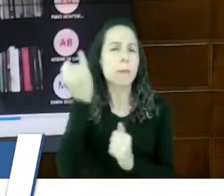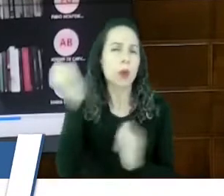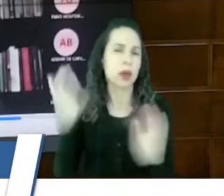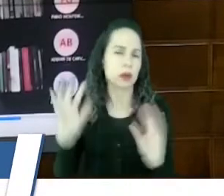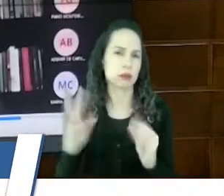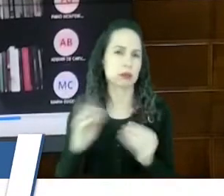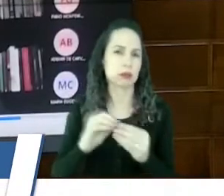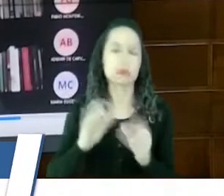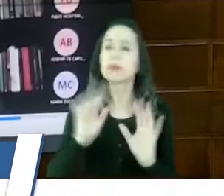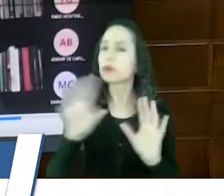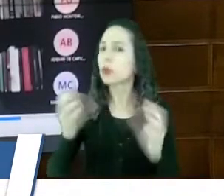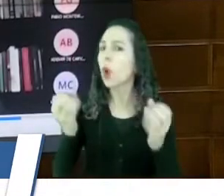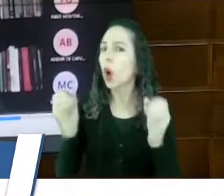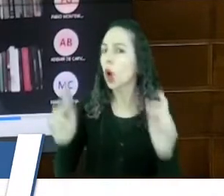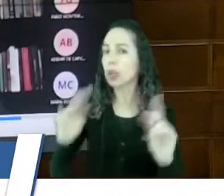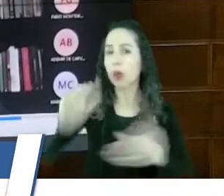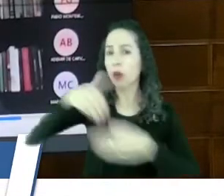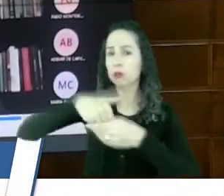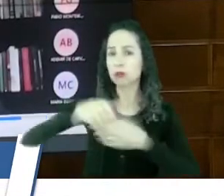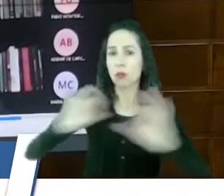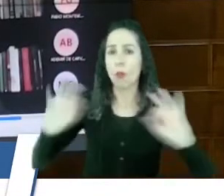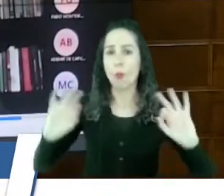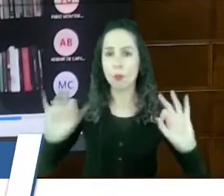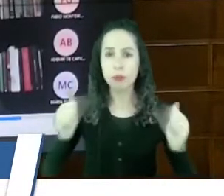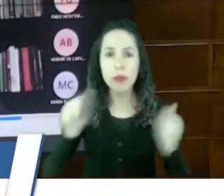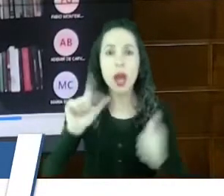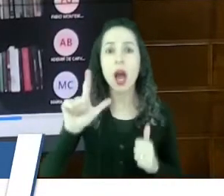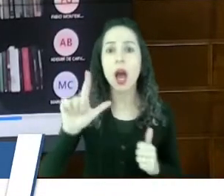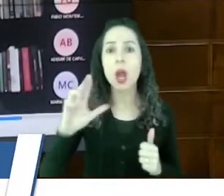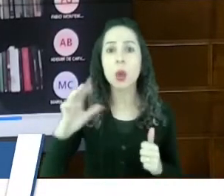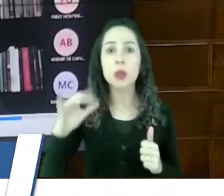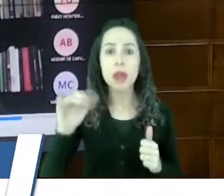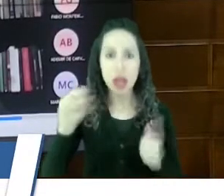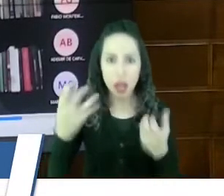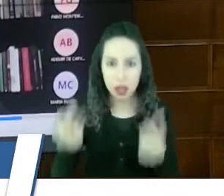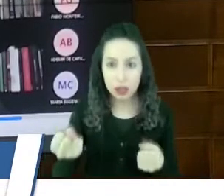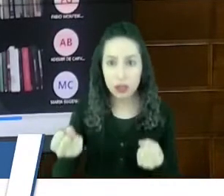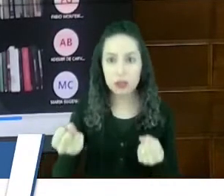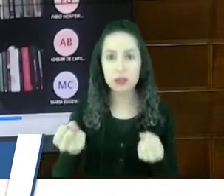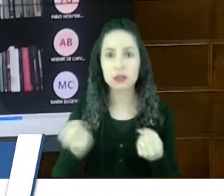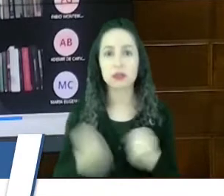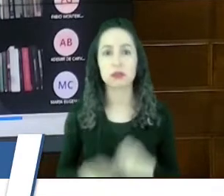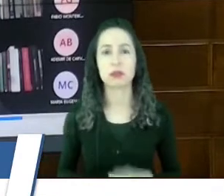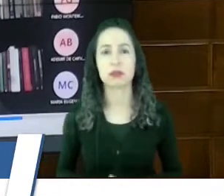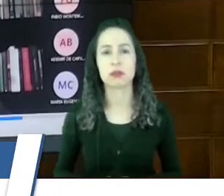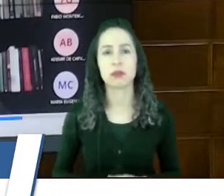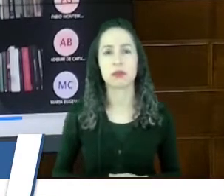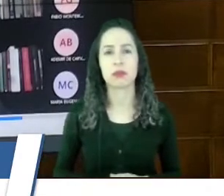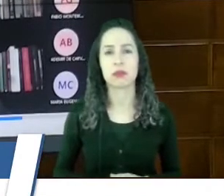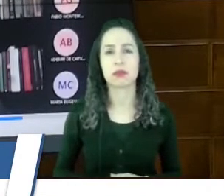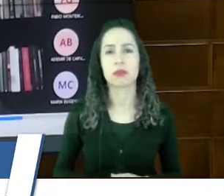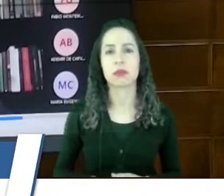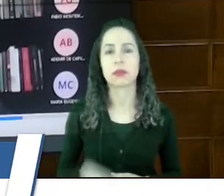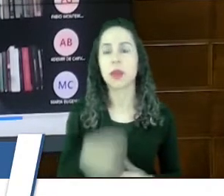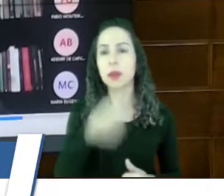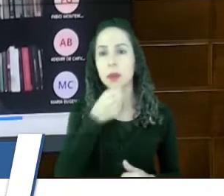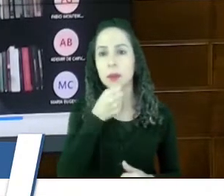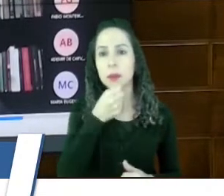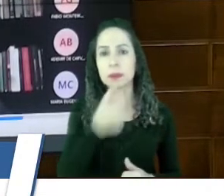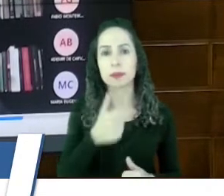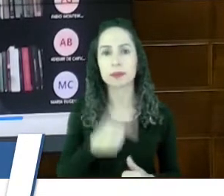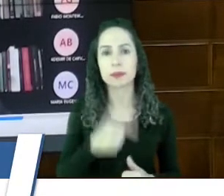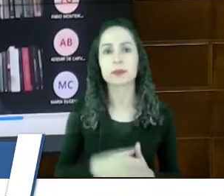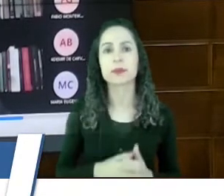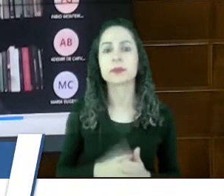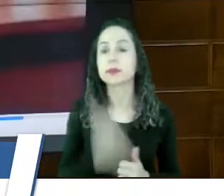Simplesmente não votamos. Embargadora Luciana, está de acordo. O excelente está sem som. Desculpe, senhor presidente.